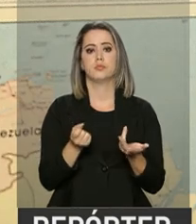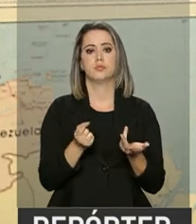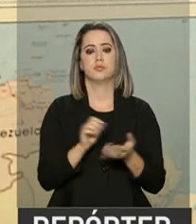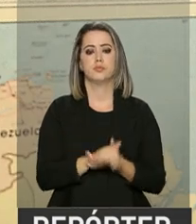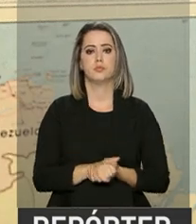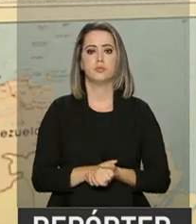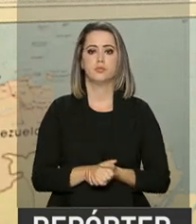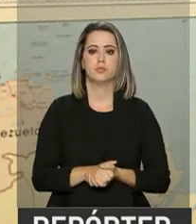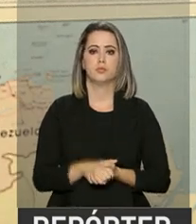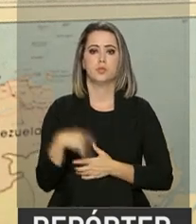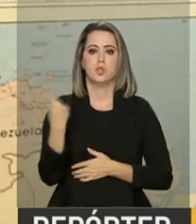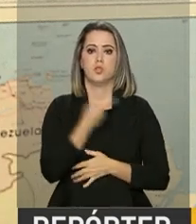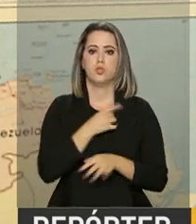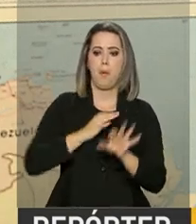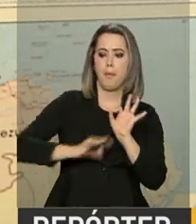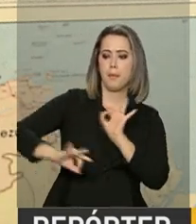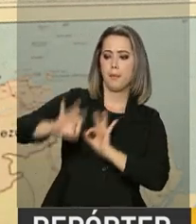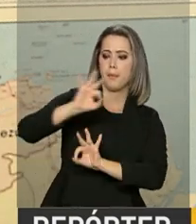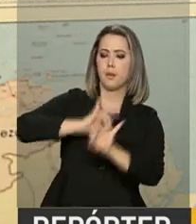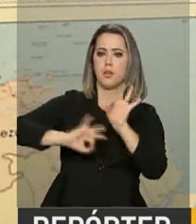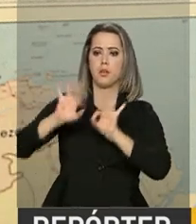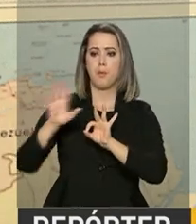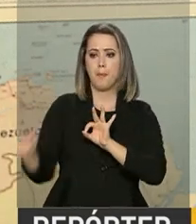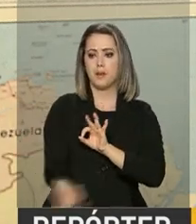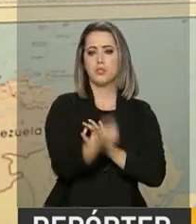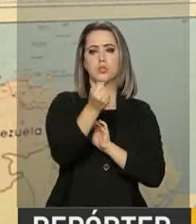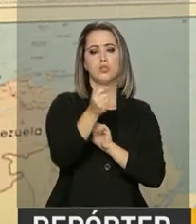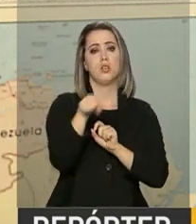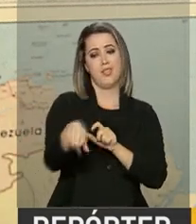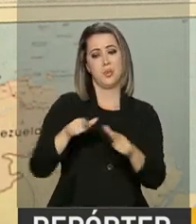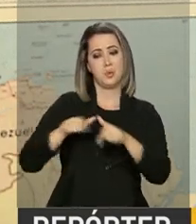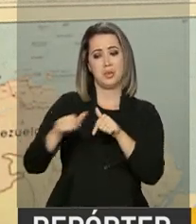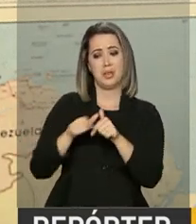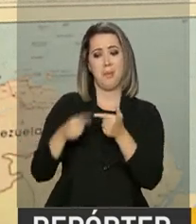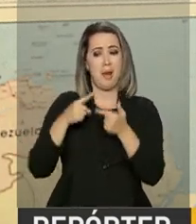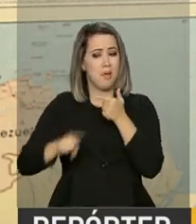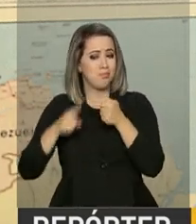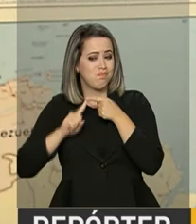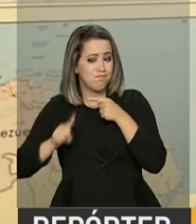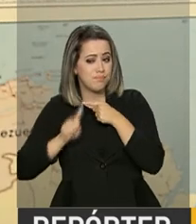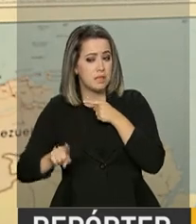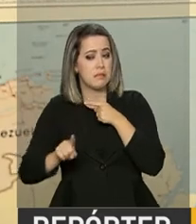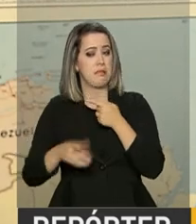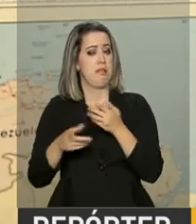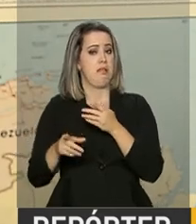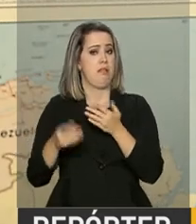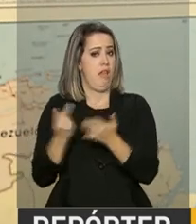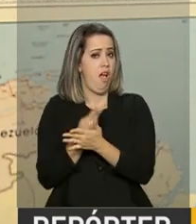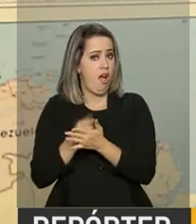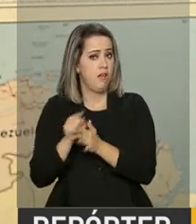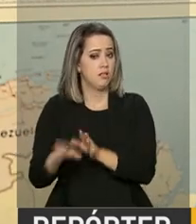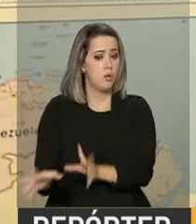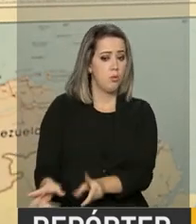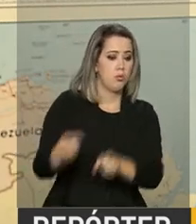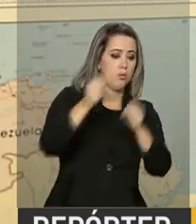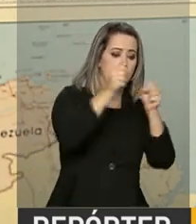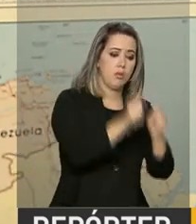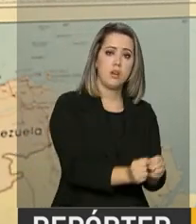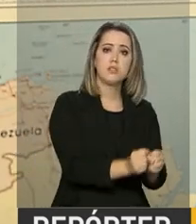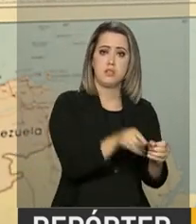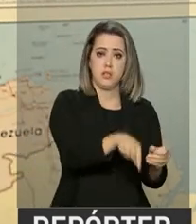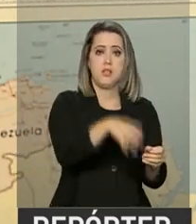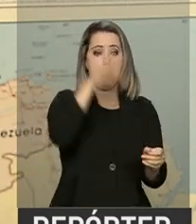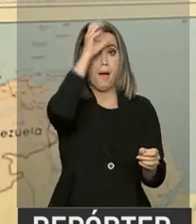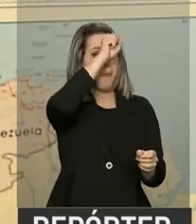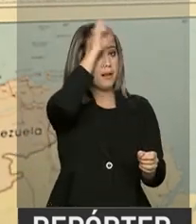A gente faz esse trabalho de articulação para retirar daquele trabalho proibido, daquele trabalho ilegal e trazê-lo para a aprendizagem,